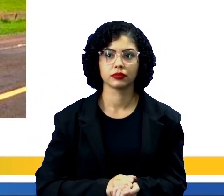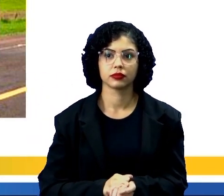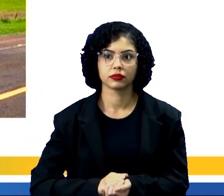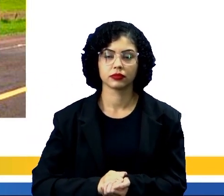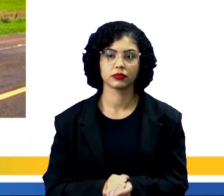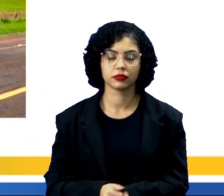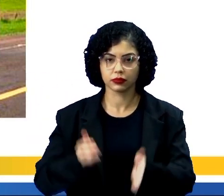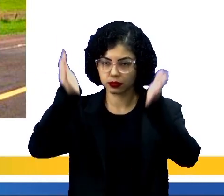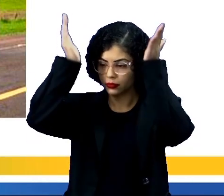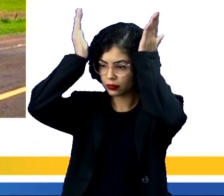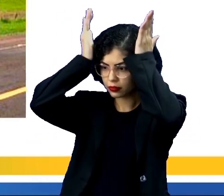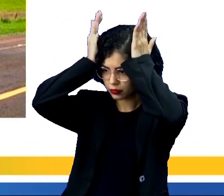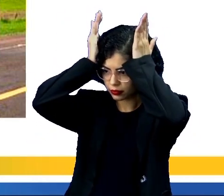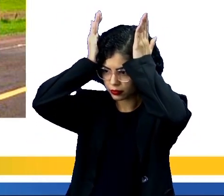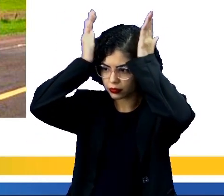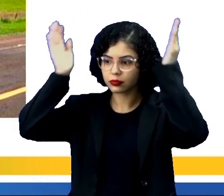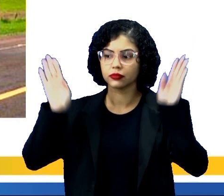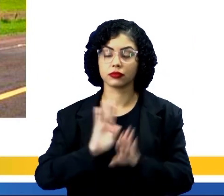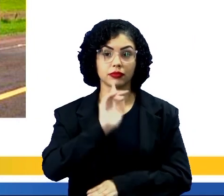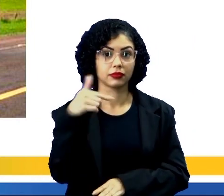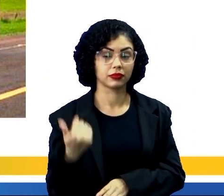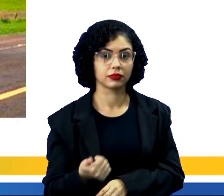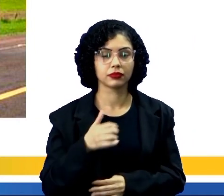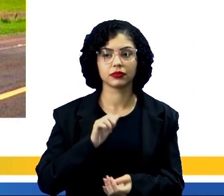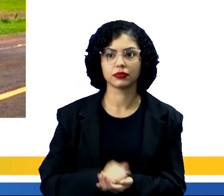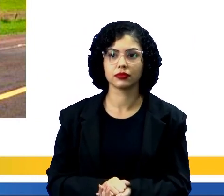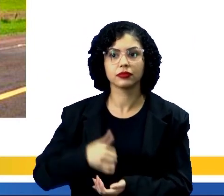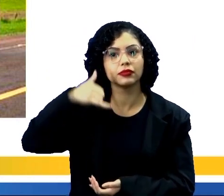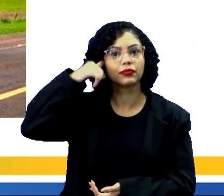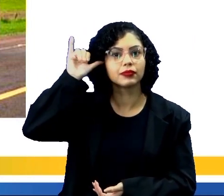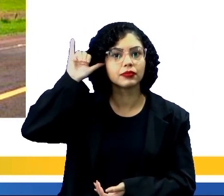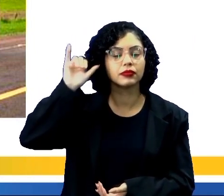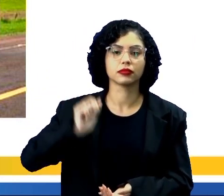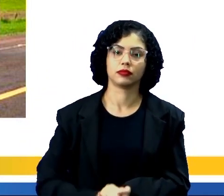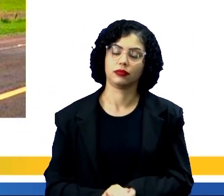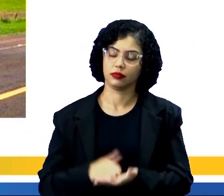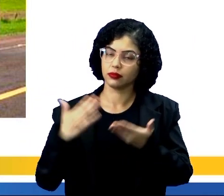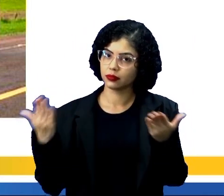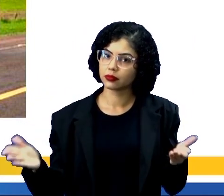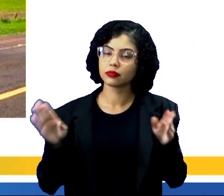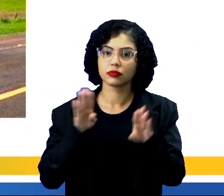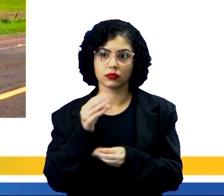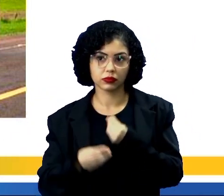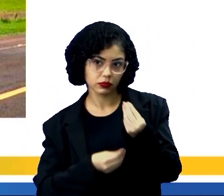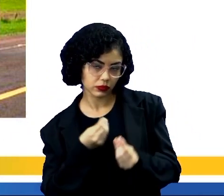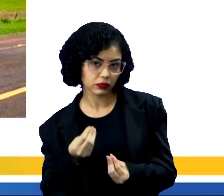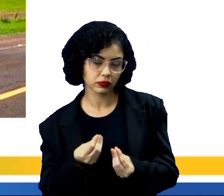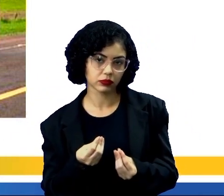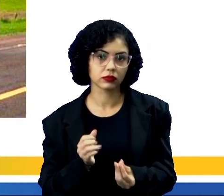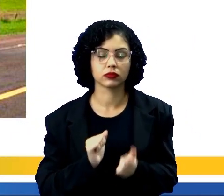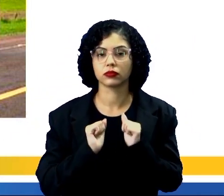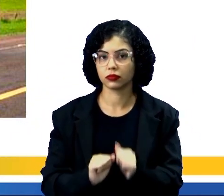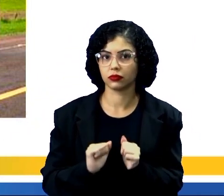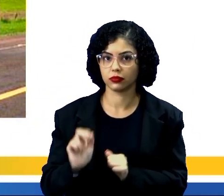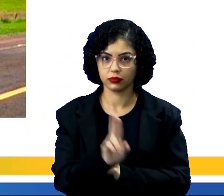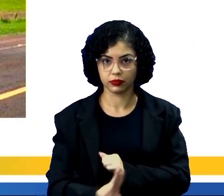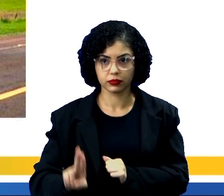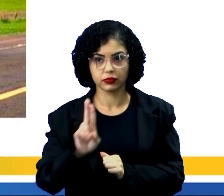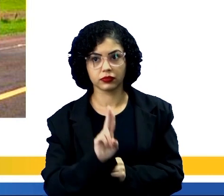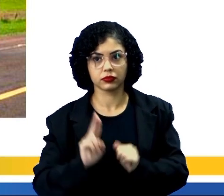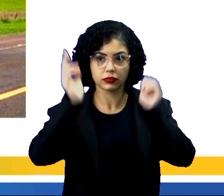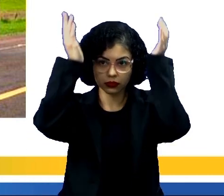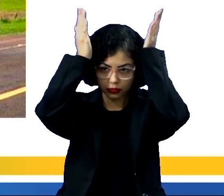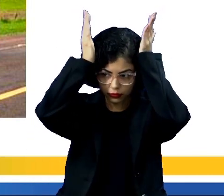E tem um burro puxando e na outra tem um bois. Então, tanto as carroças podiam ser